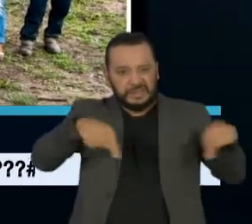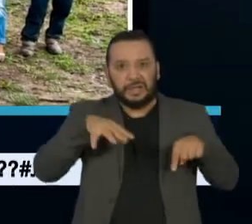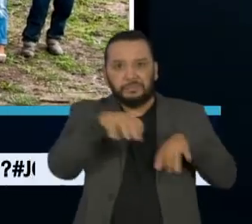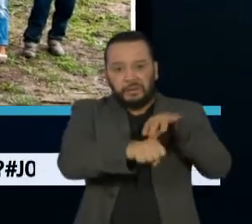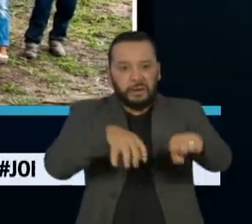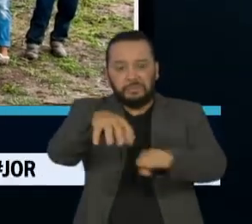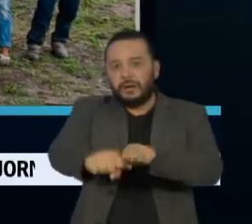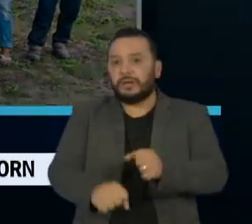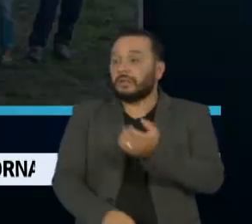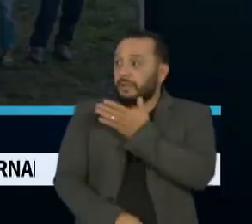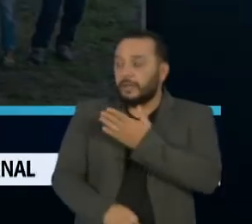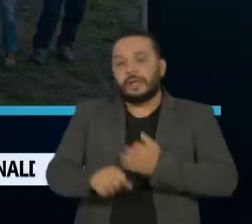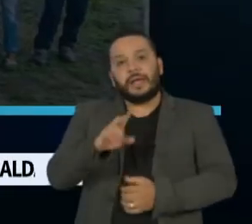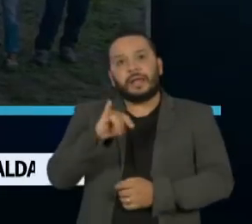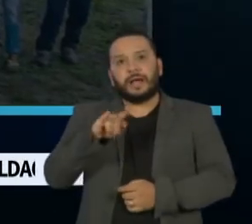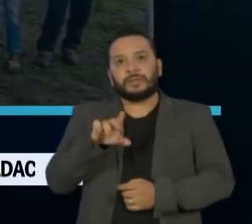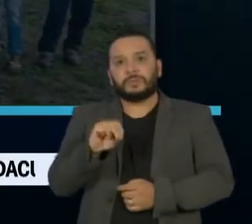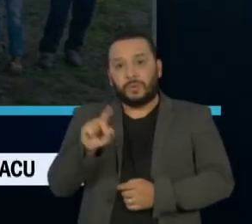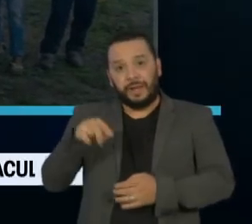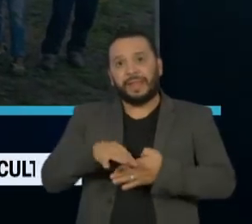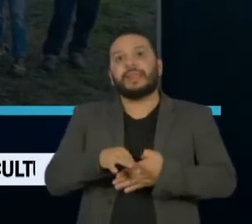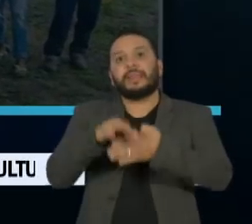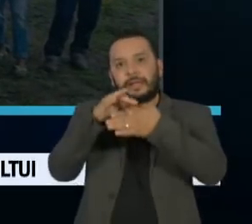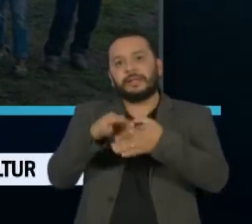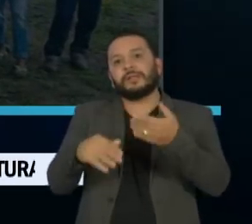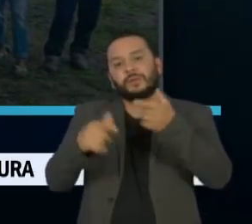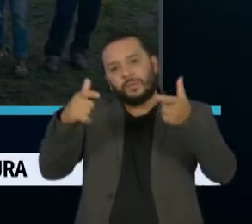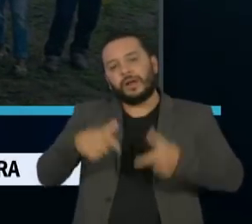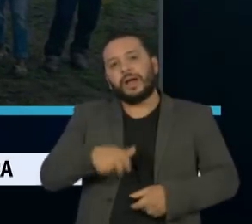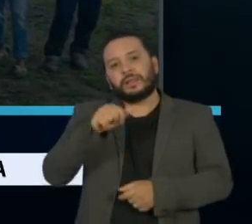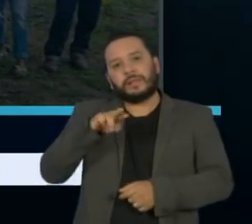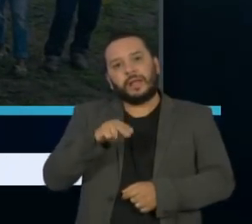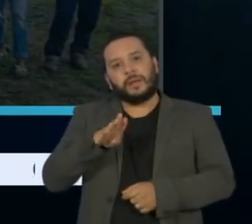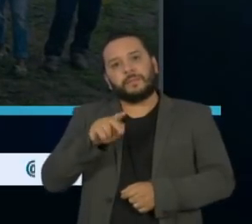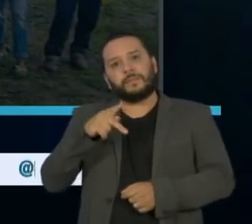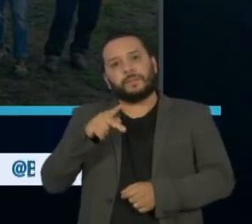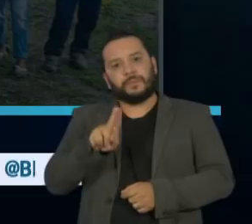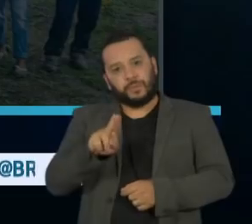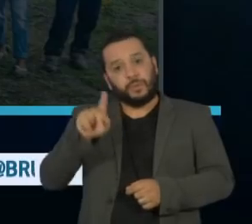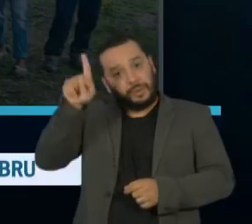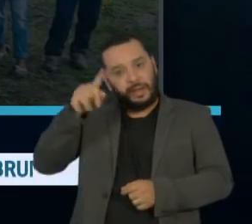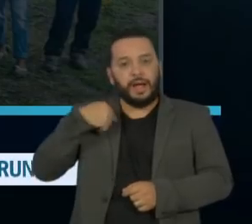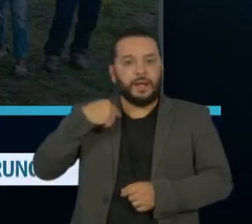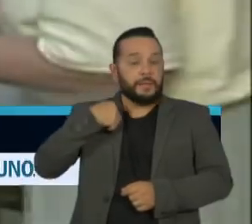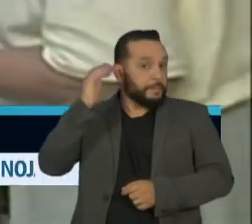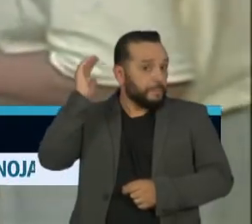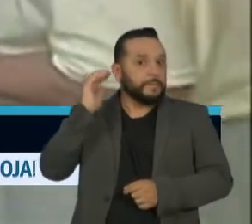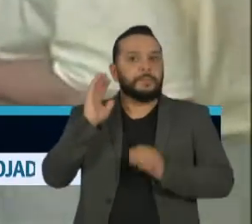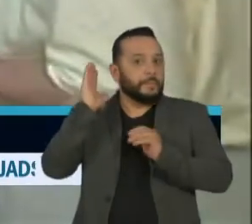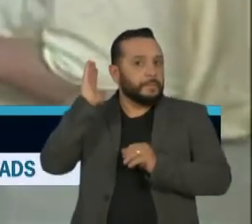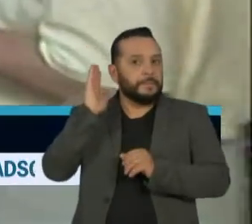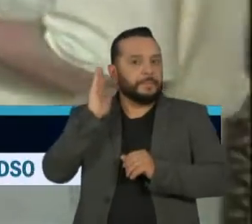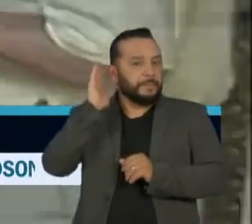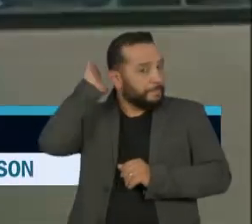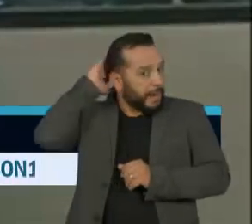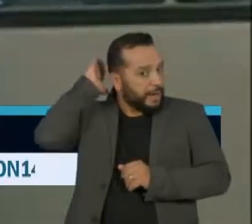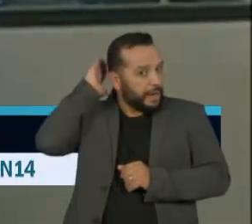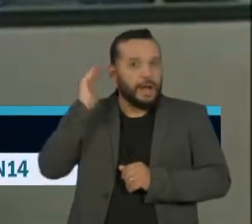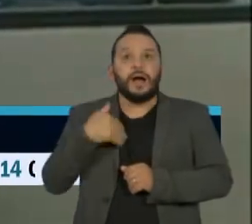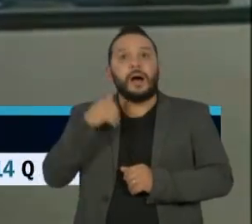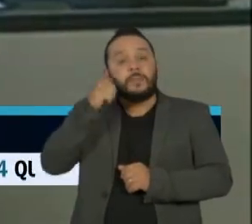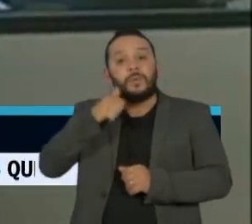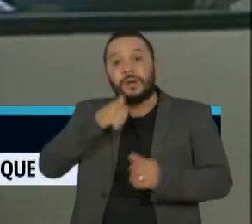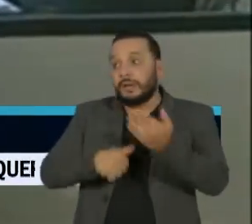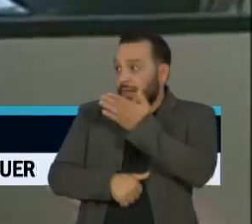Erasmo Teófilo é uma liderança da comunidade de Anapu, no Pará, cidade onde há 15 anos a religiosa americana Dorothy